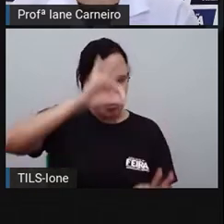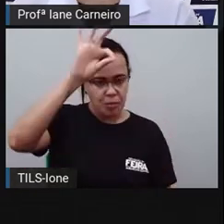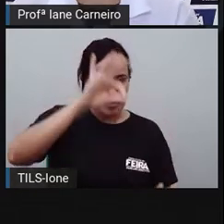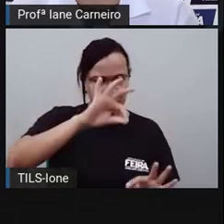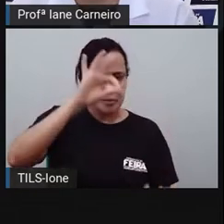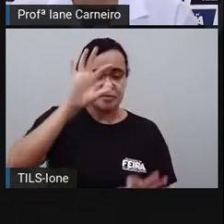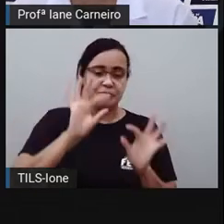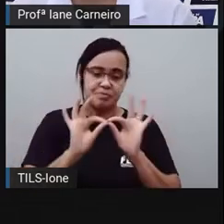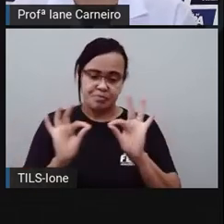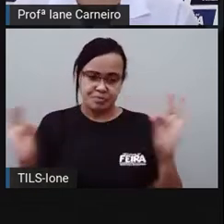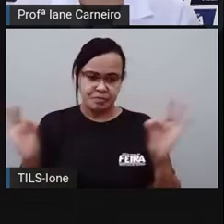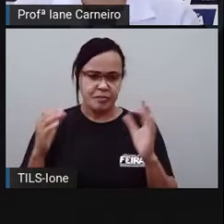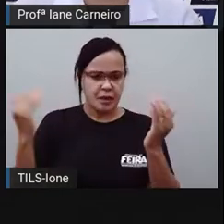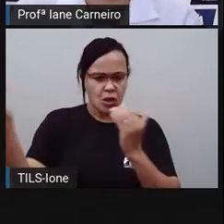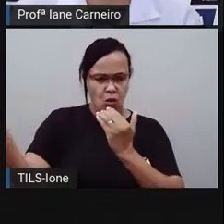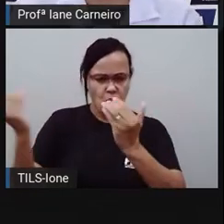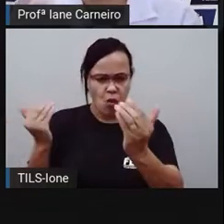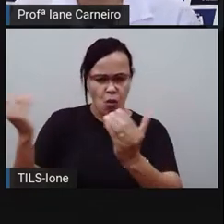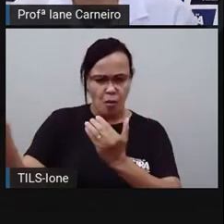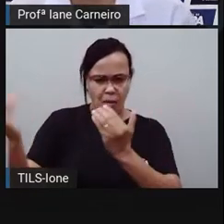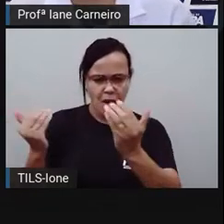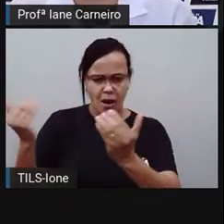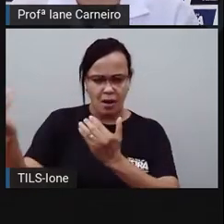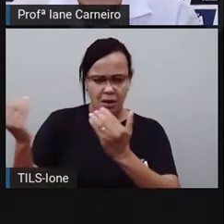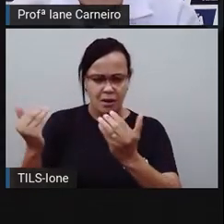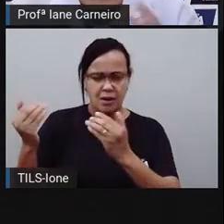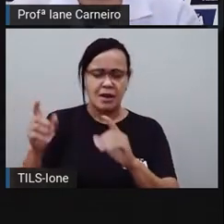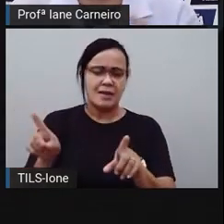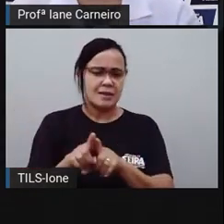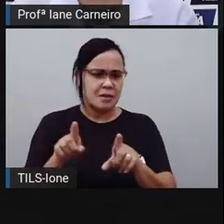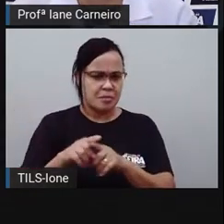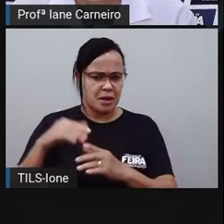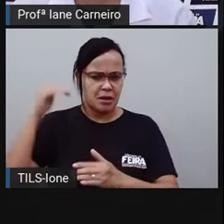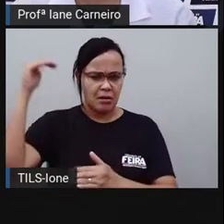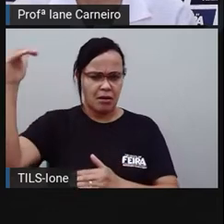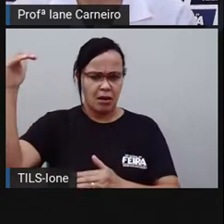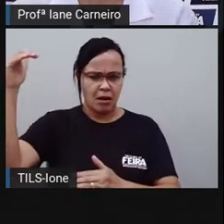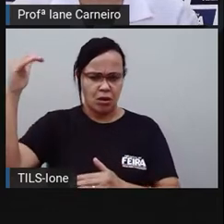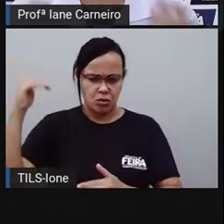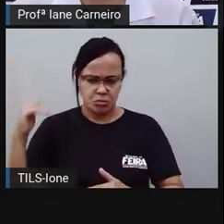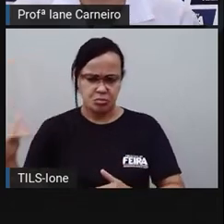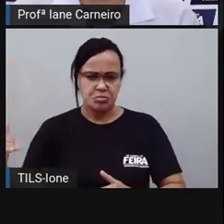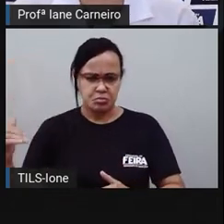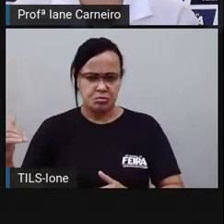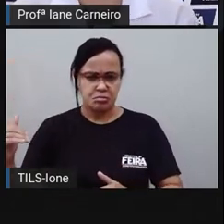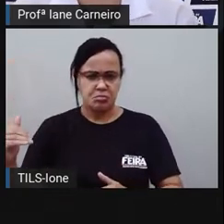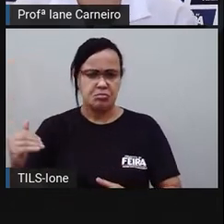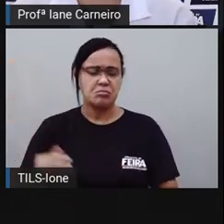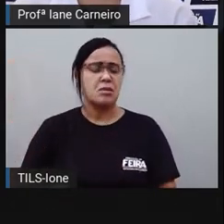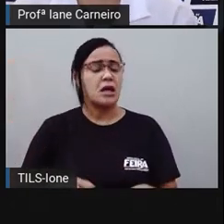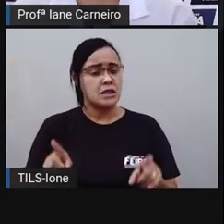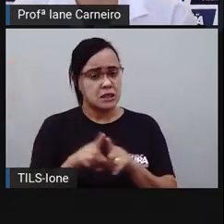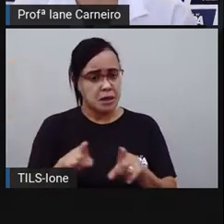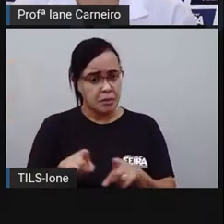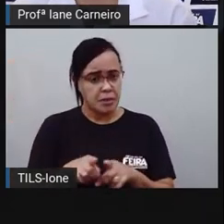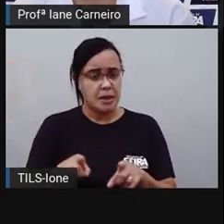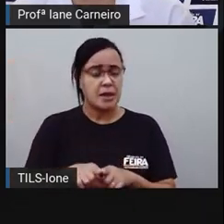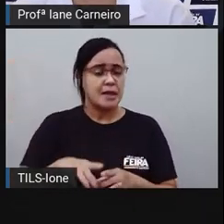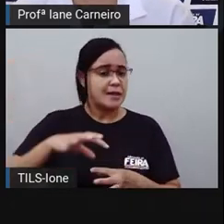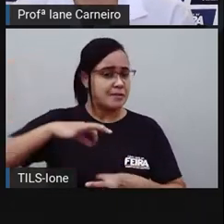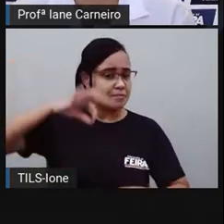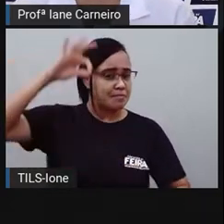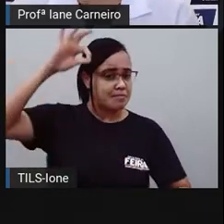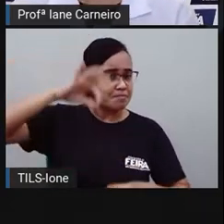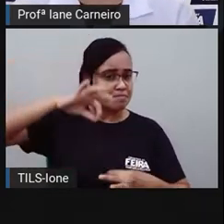comparar tamanhos, né? Medir quantidades, né? E as medidas de altura também servem para